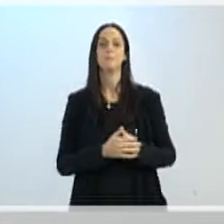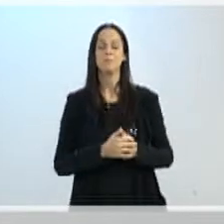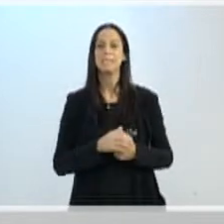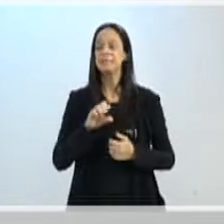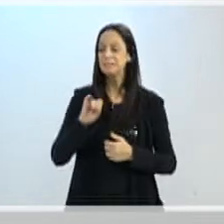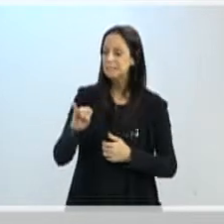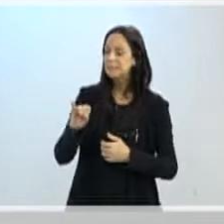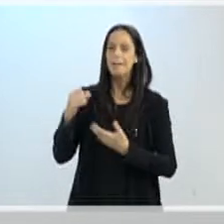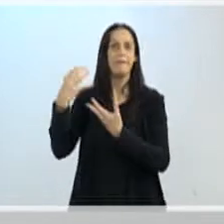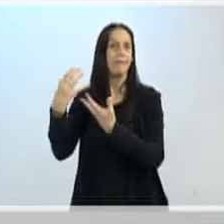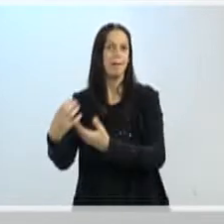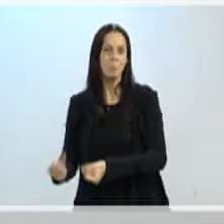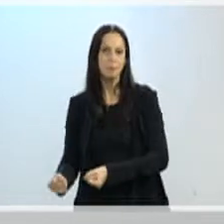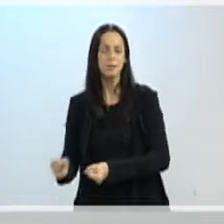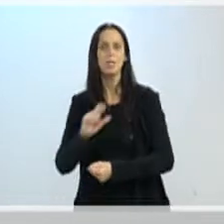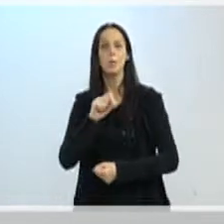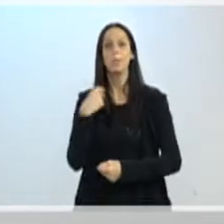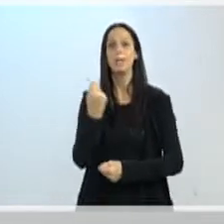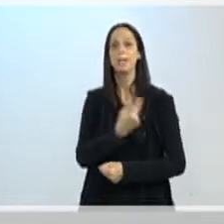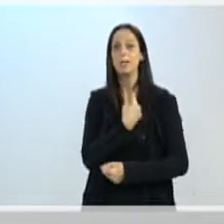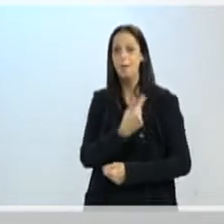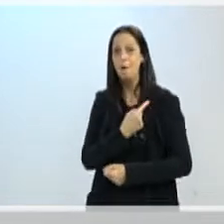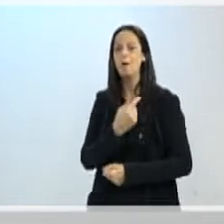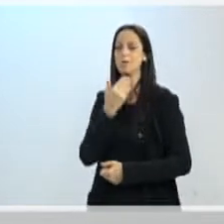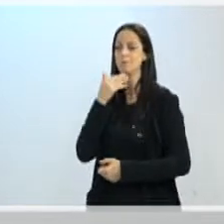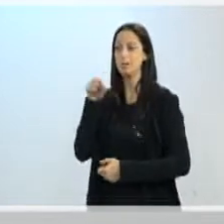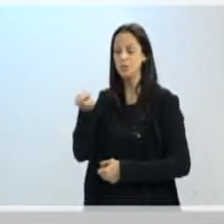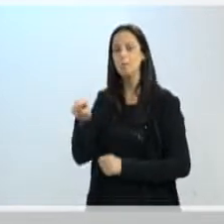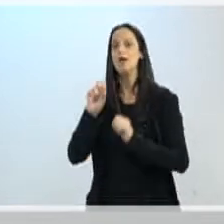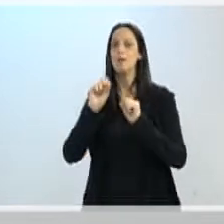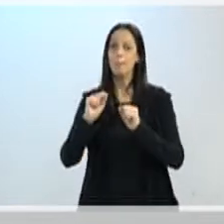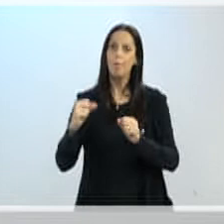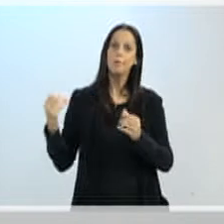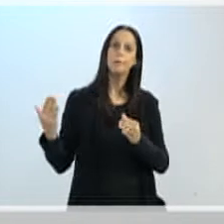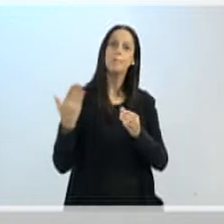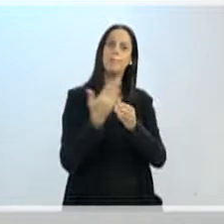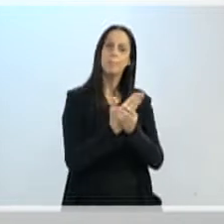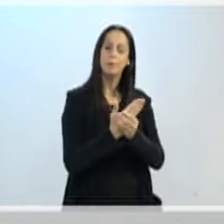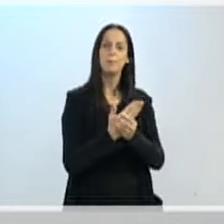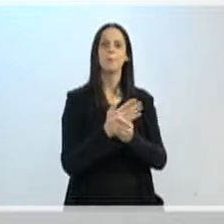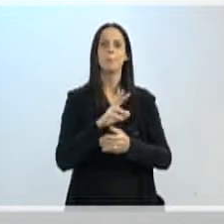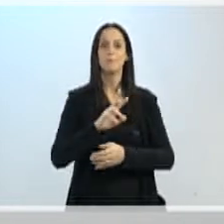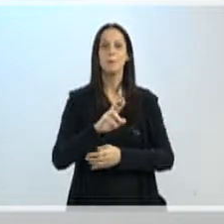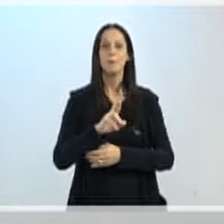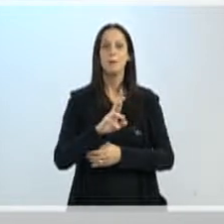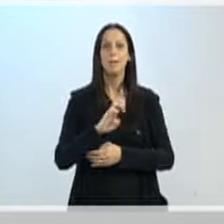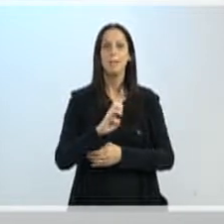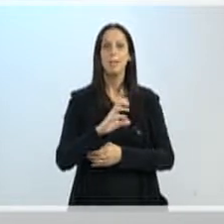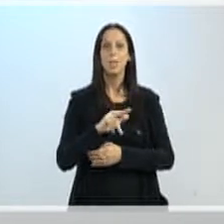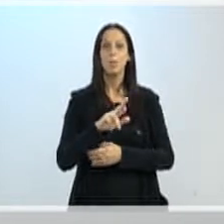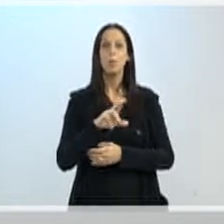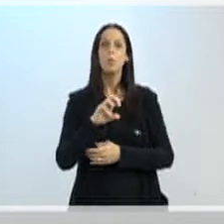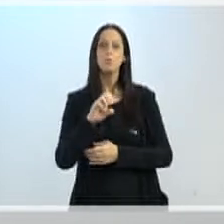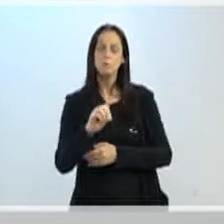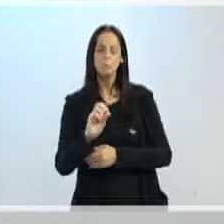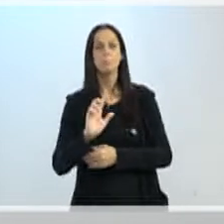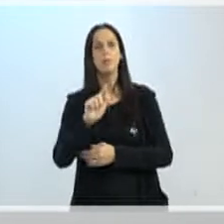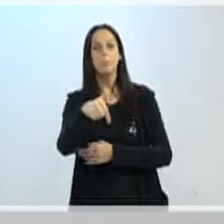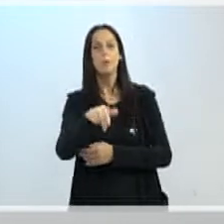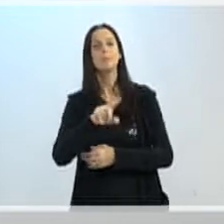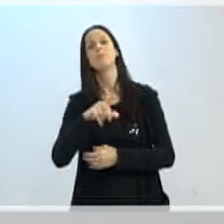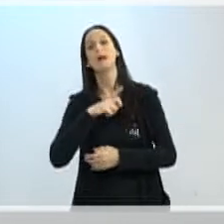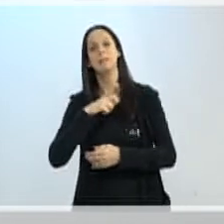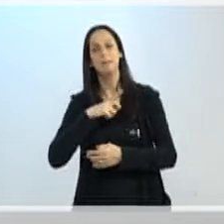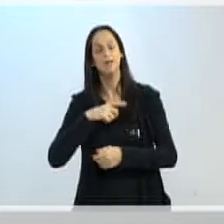proferida, elas podem estar com um recurso que vai ser feito, então, numa etapa de julgamento, que é o Comitê de Regulação,